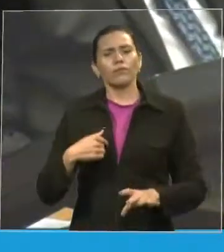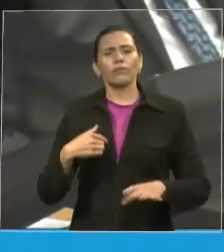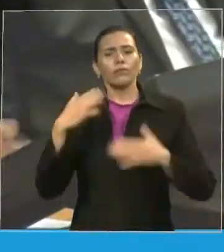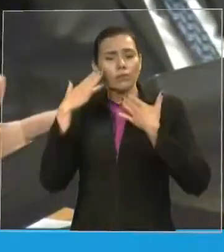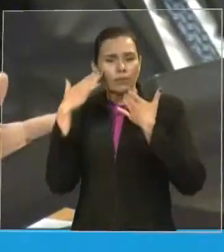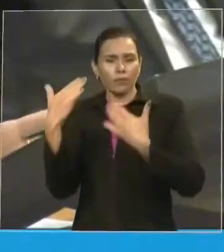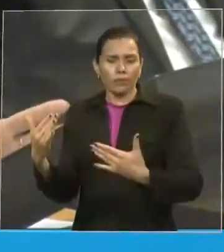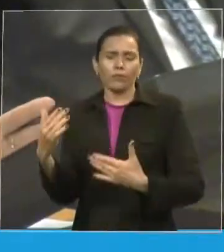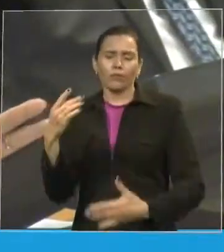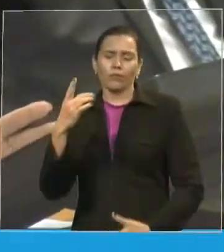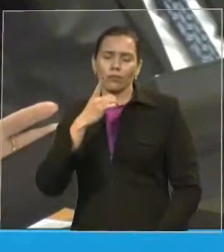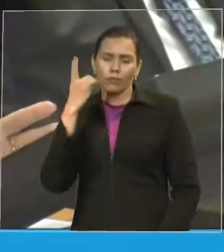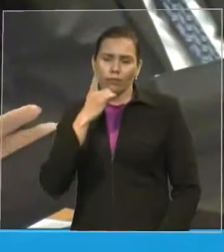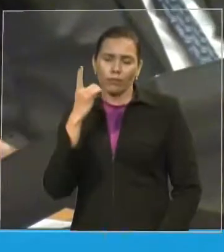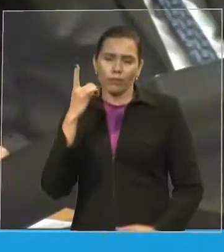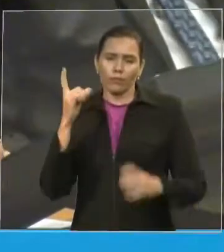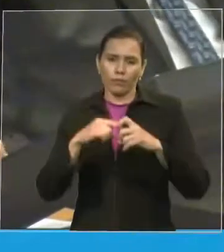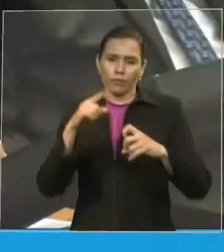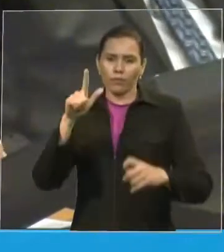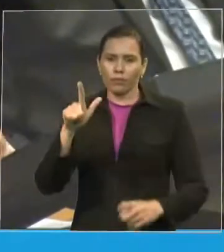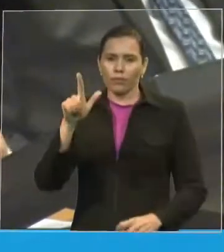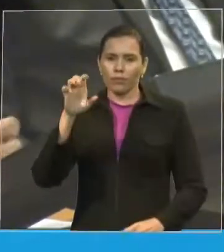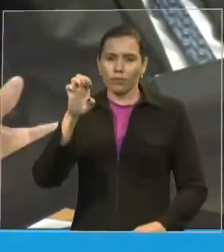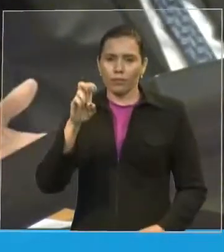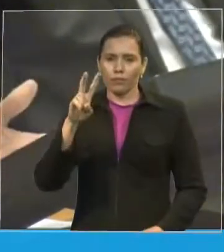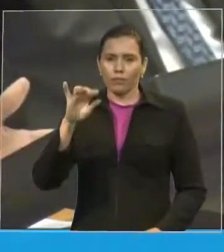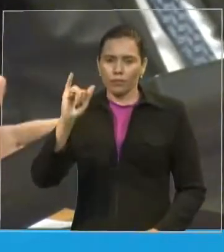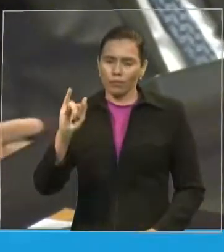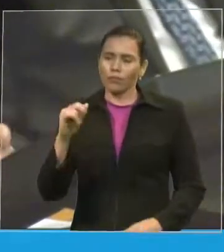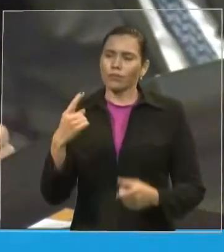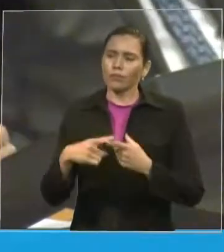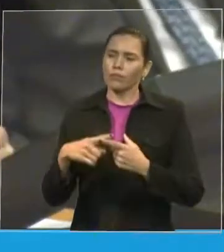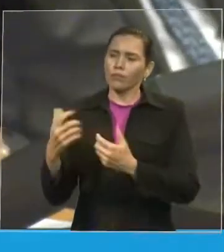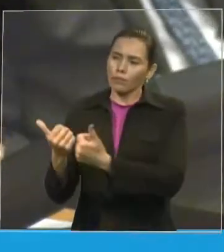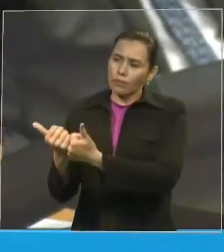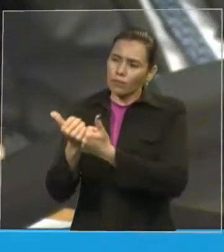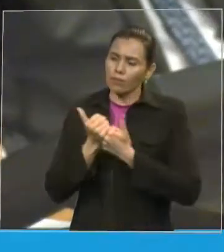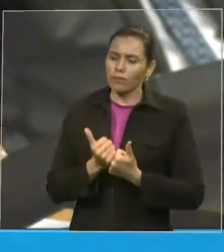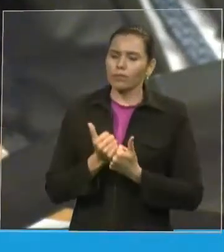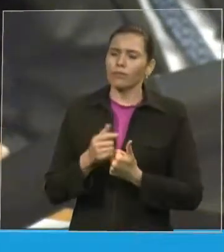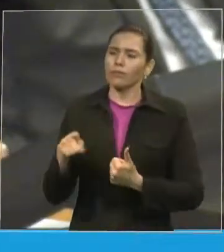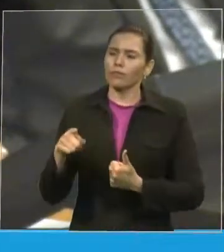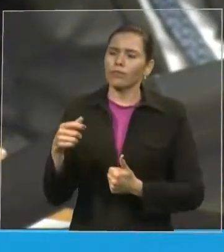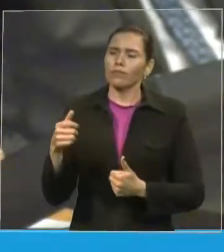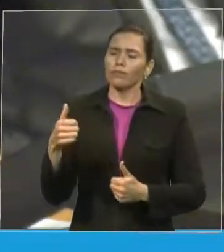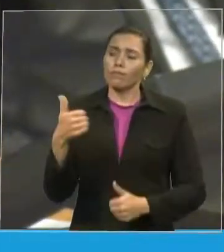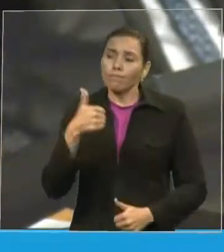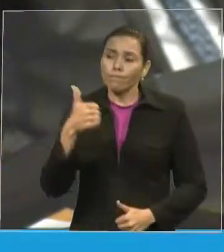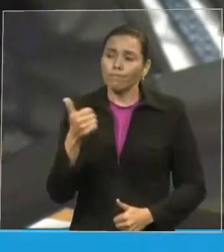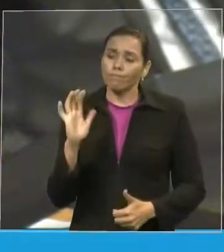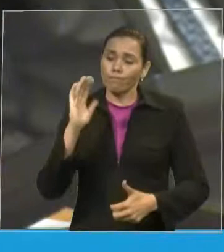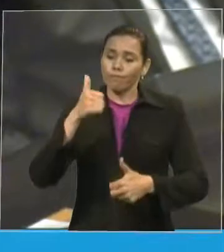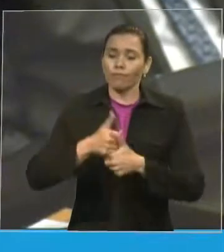nos ajudado na condução dos trabalhos dessa sessão solene.